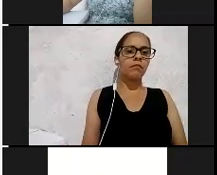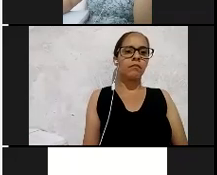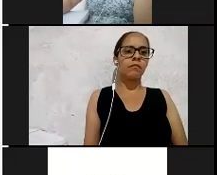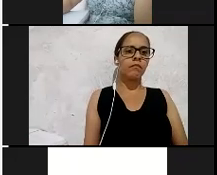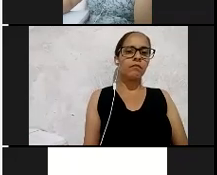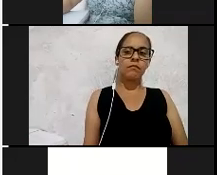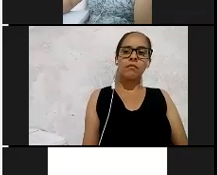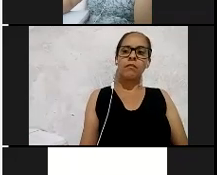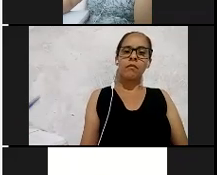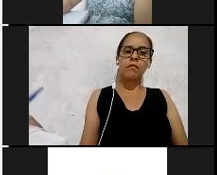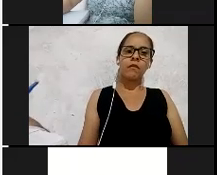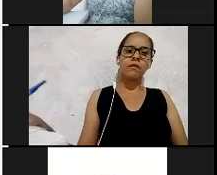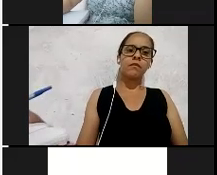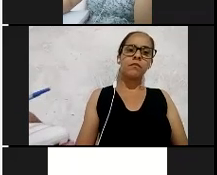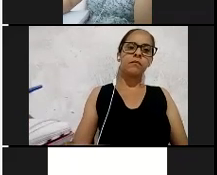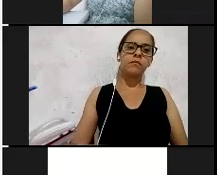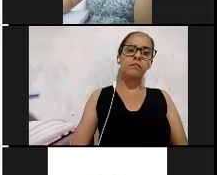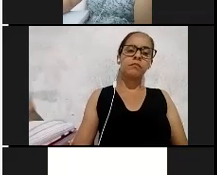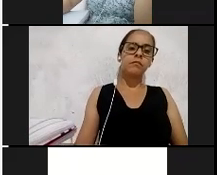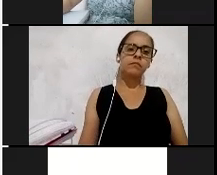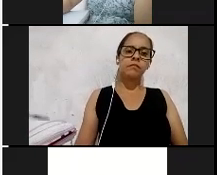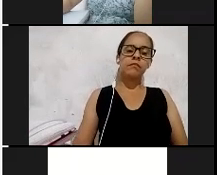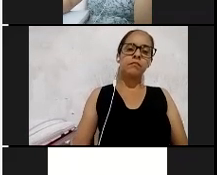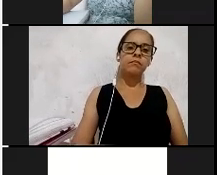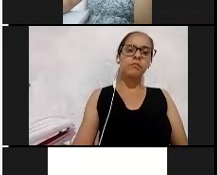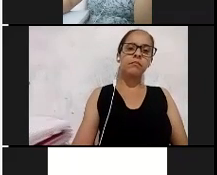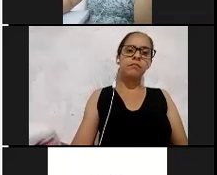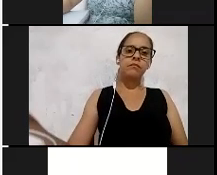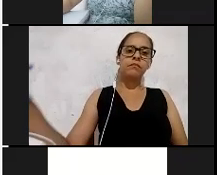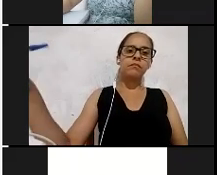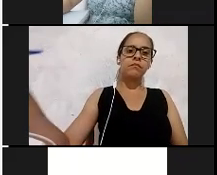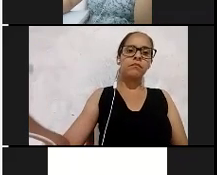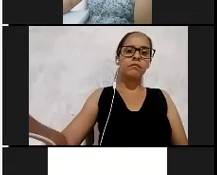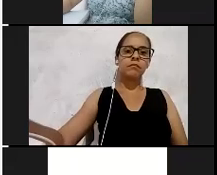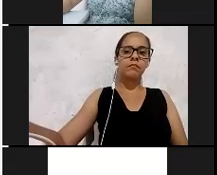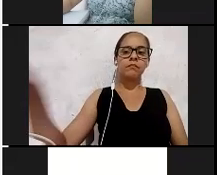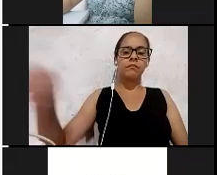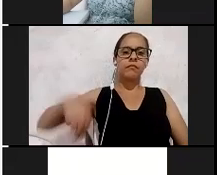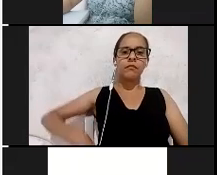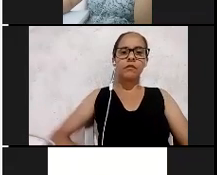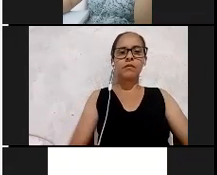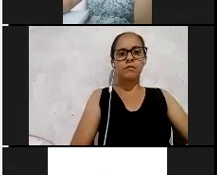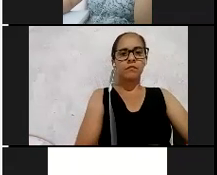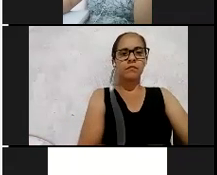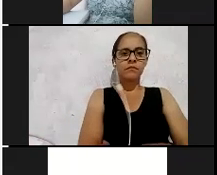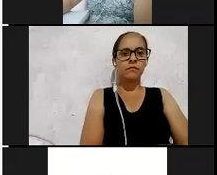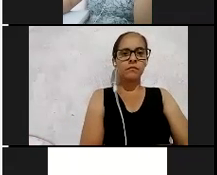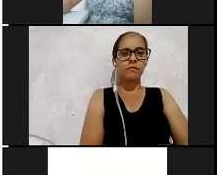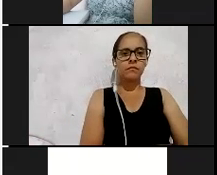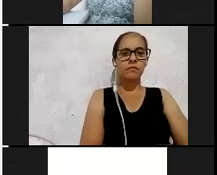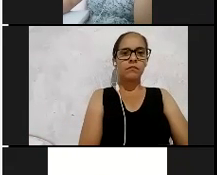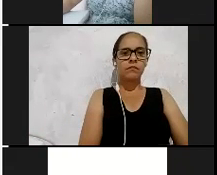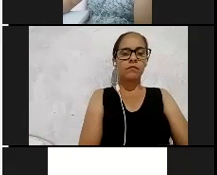Aí nós percebemos que existia o Meet, o Zoom, que também